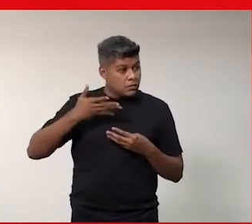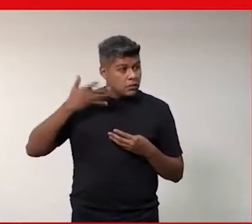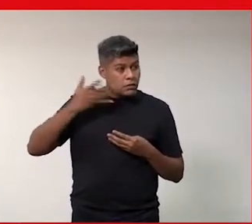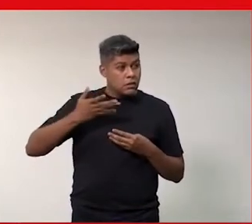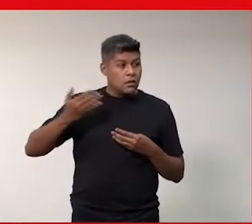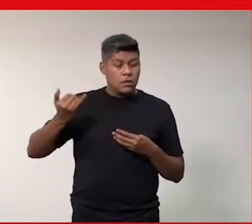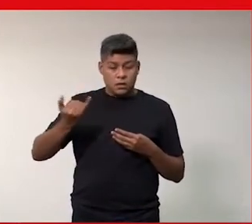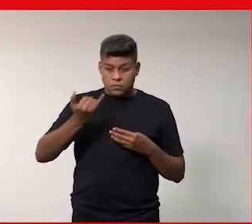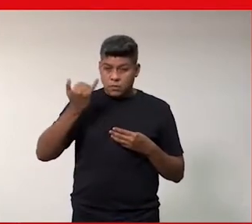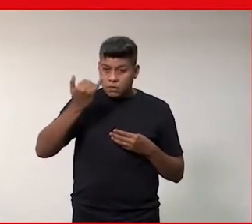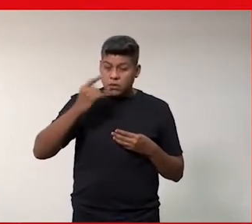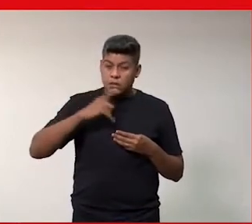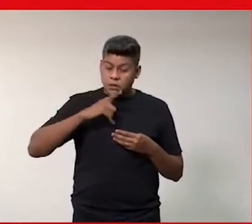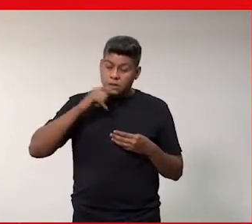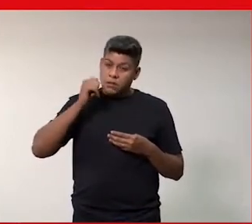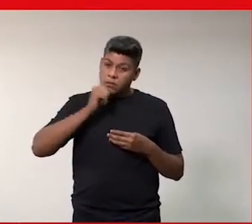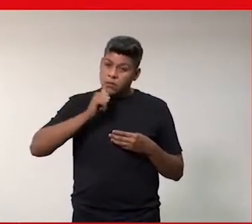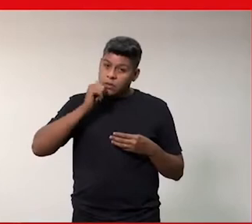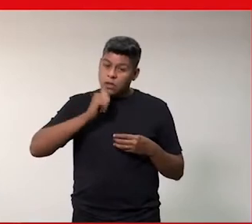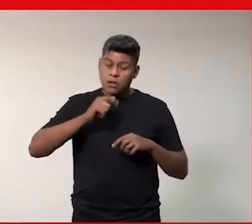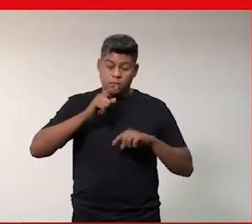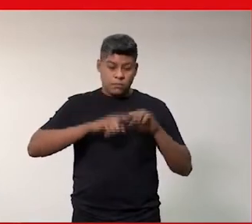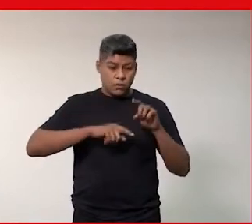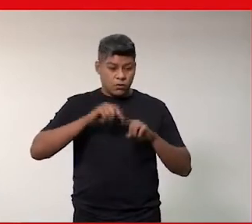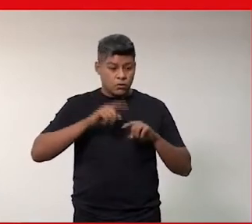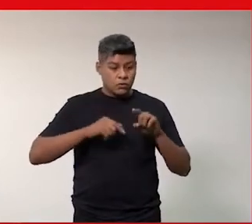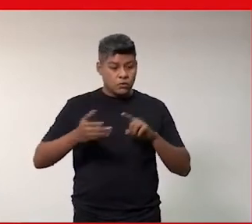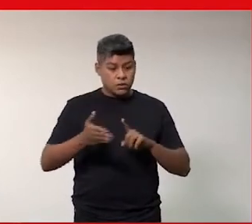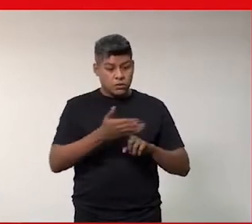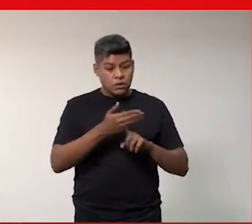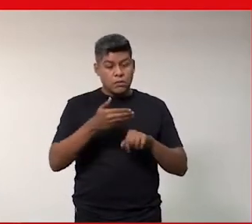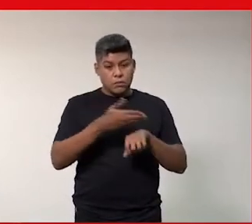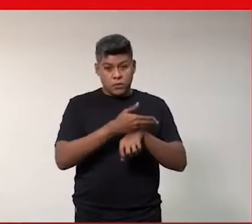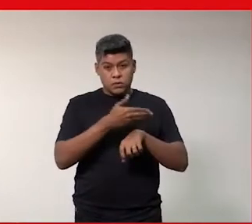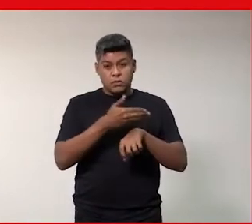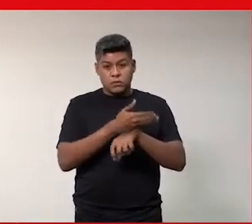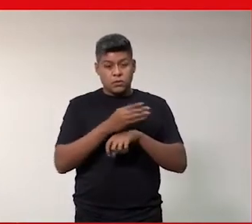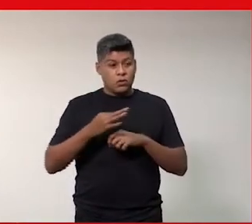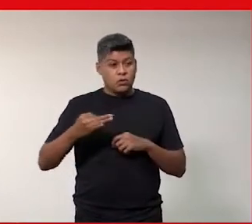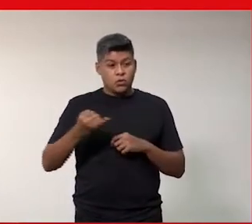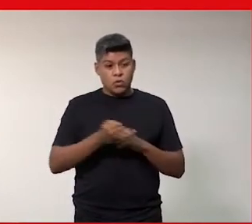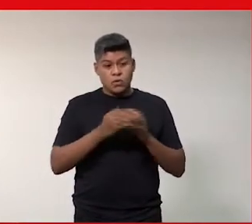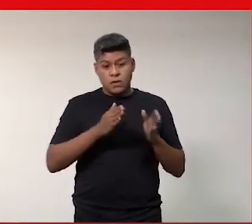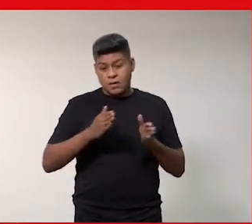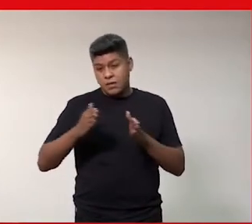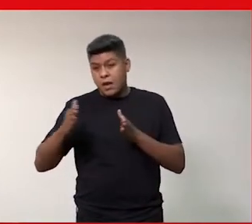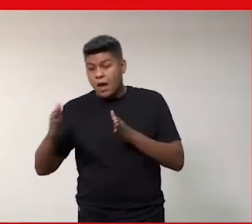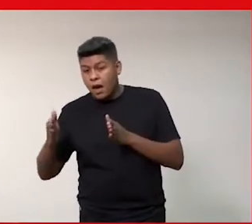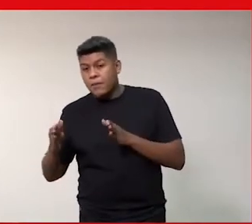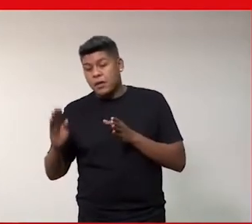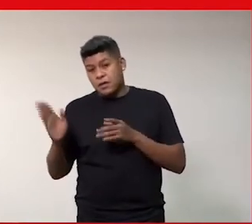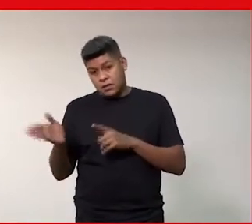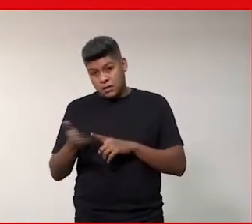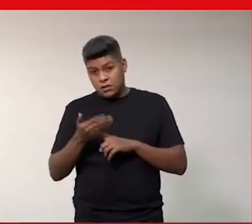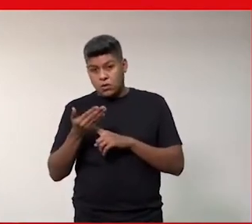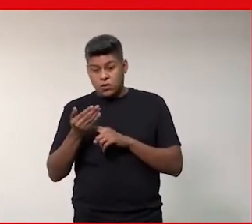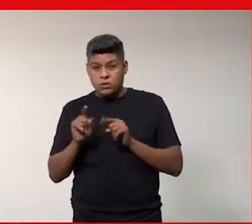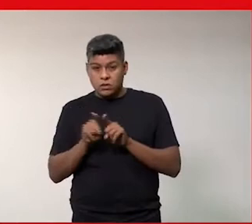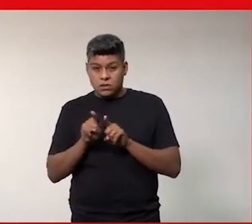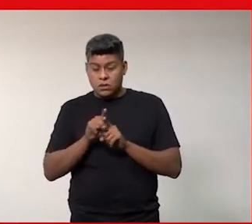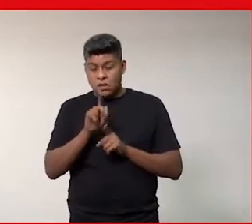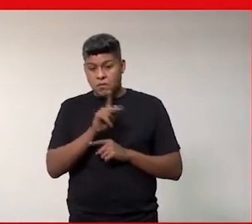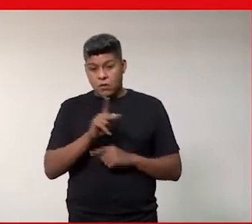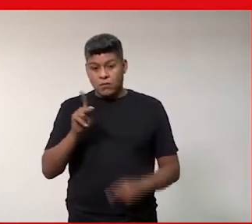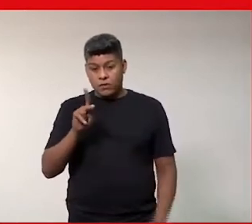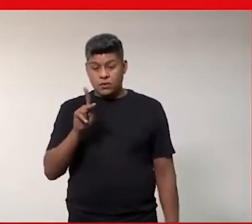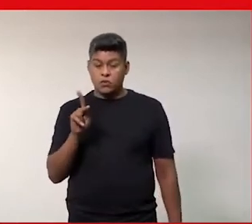importância da gente ter mulheres como produtoras de tecnologia participando ativamente de todas as etapas da produção tecnológica. Já a